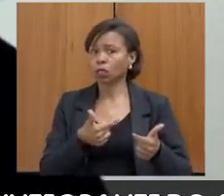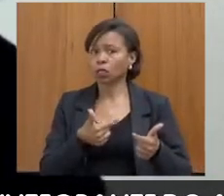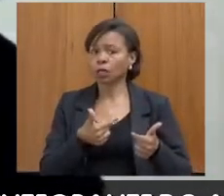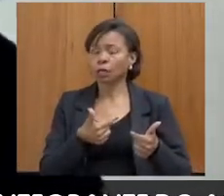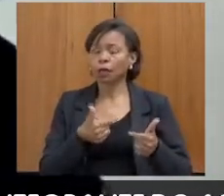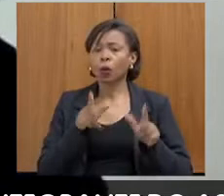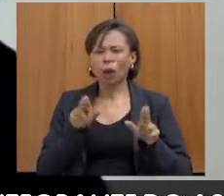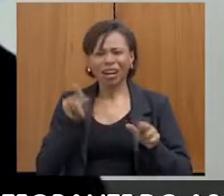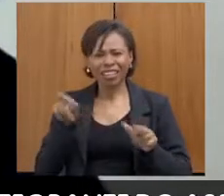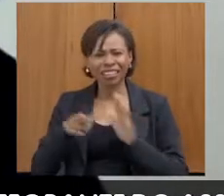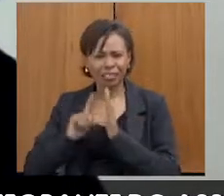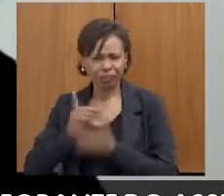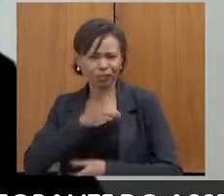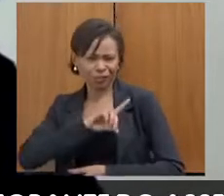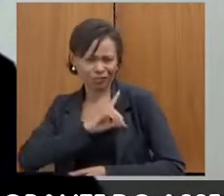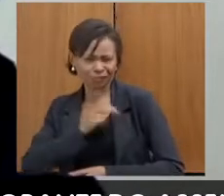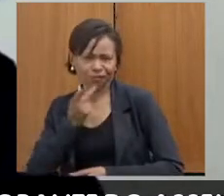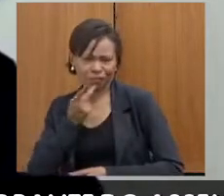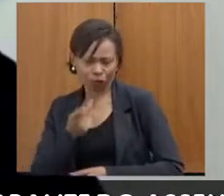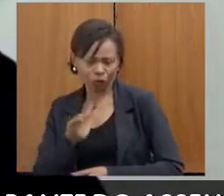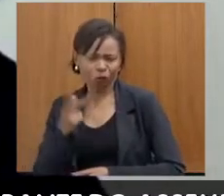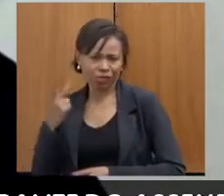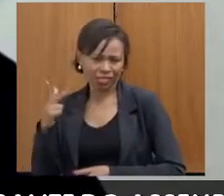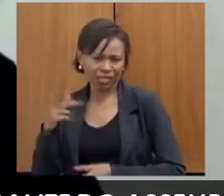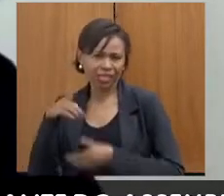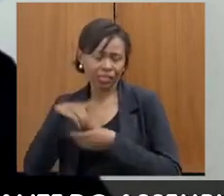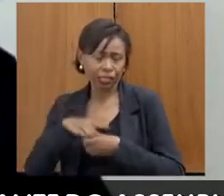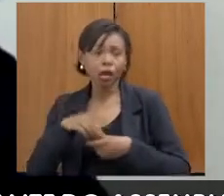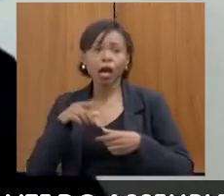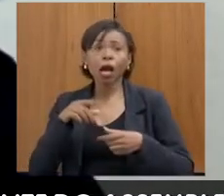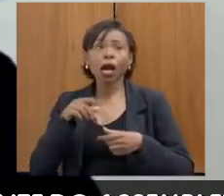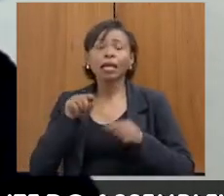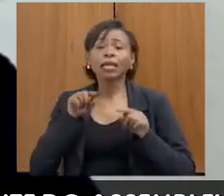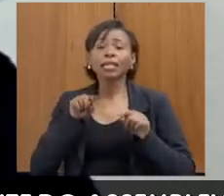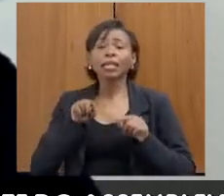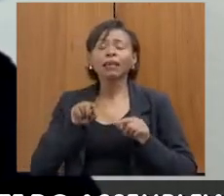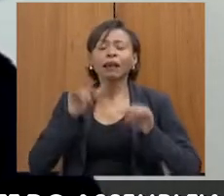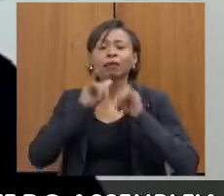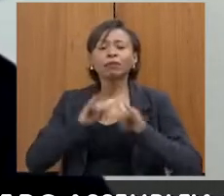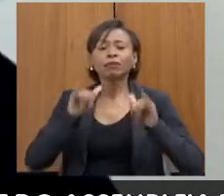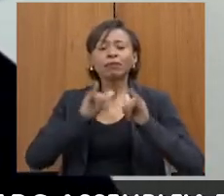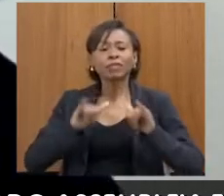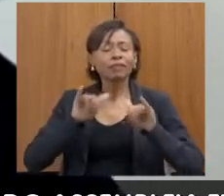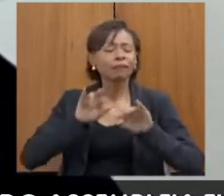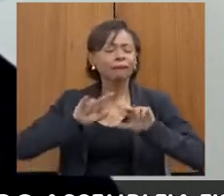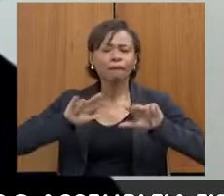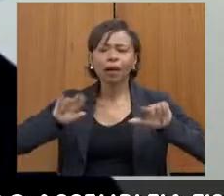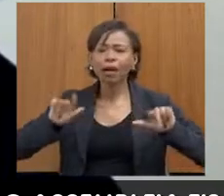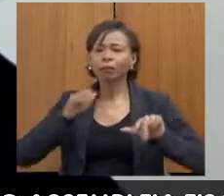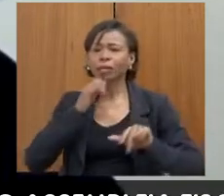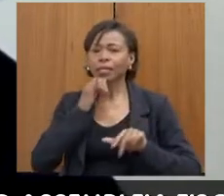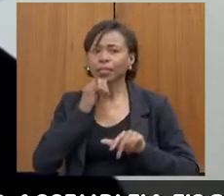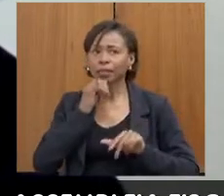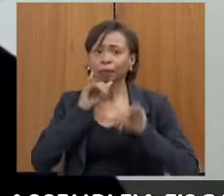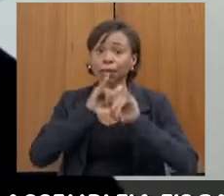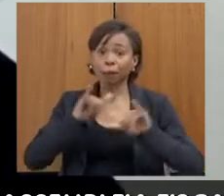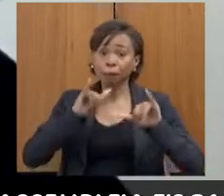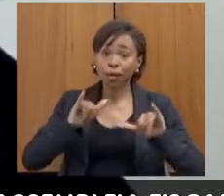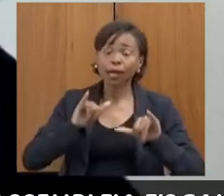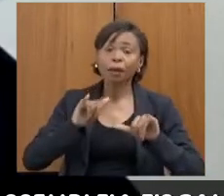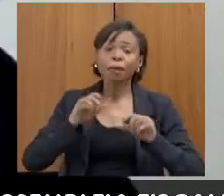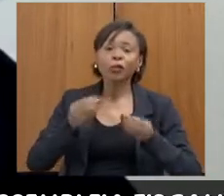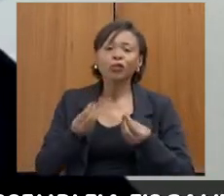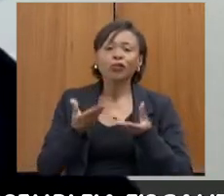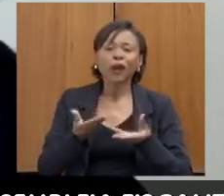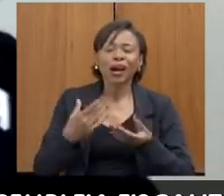delegacia dela, que nós fazemos várias campanhas, agora mesmo nós estamos com a campanha do agasalho, temos a campanha